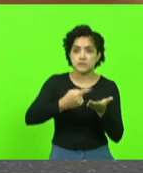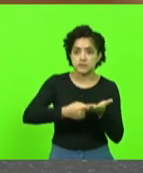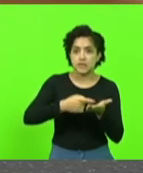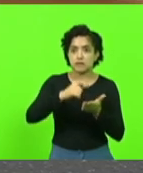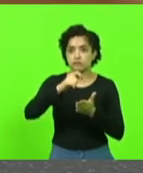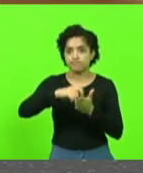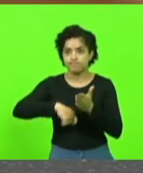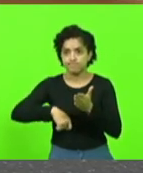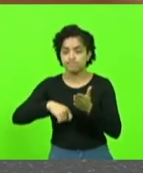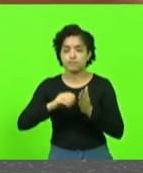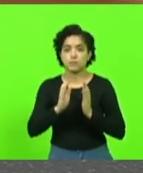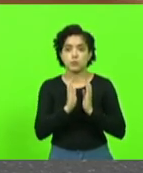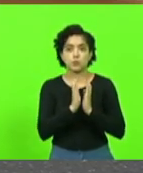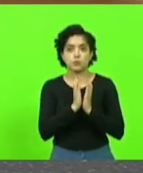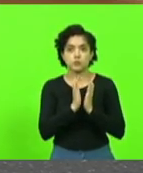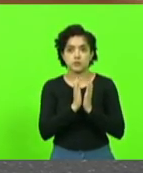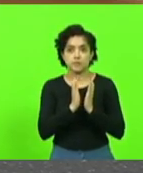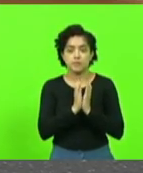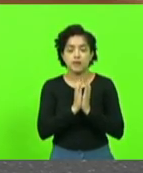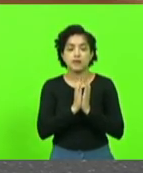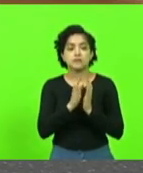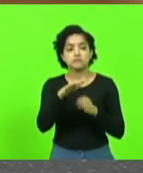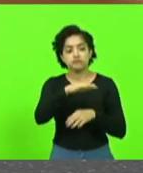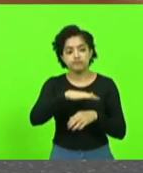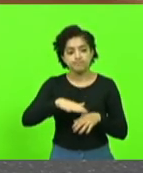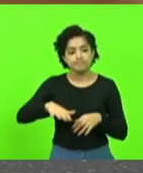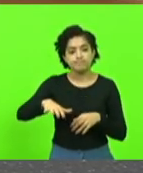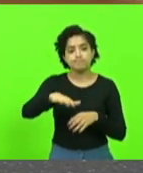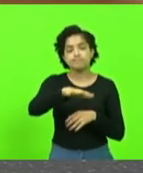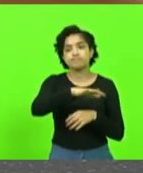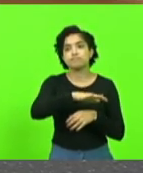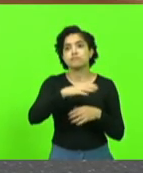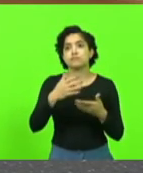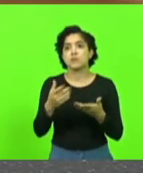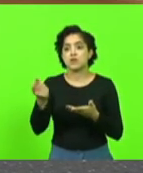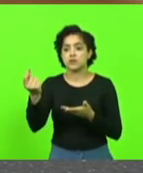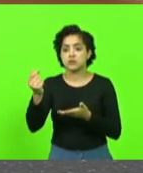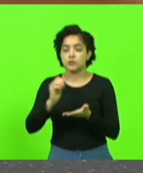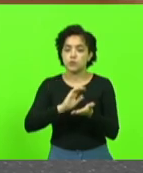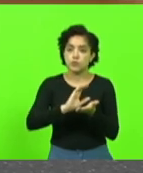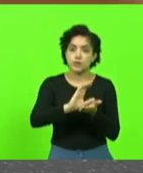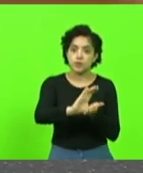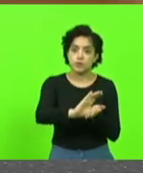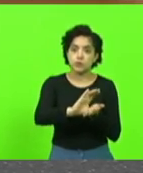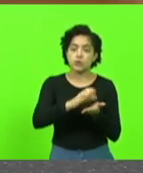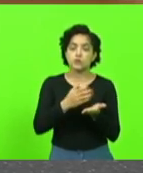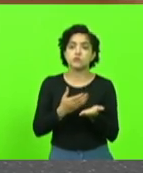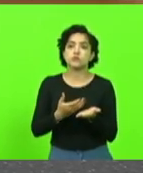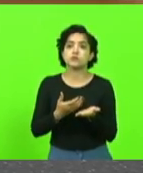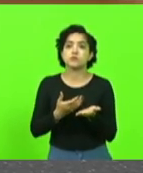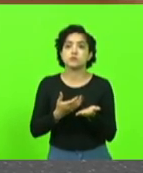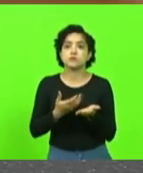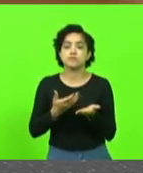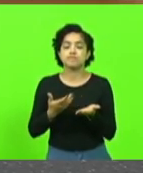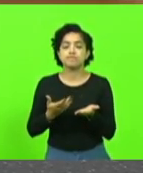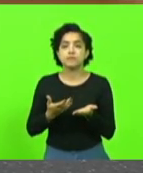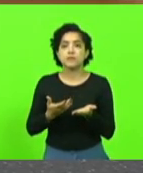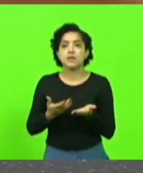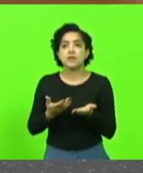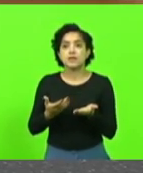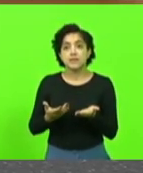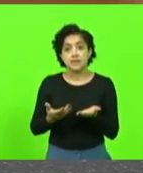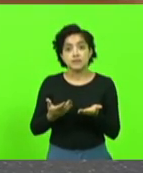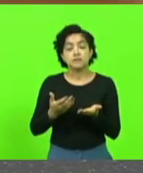APAES de toda a região, transferência de recursos, sem dúvida, uma ação